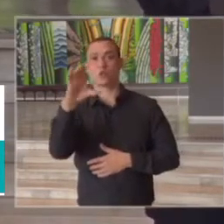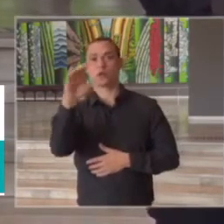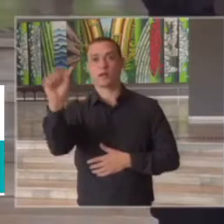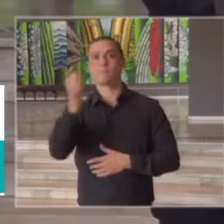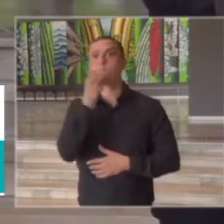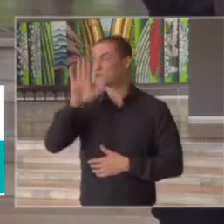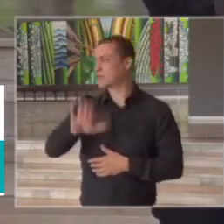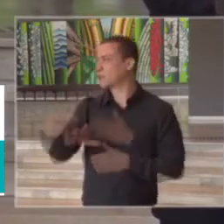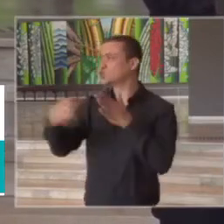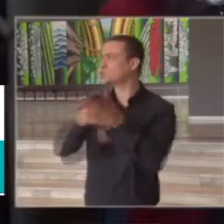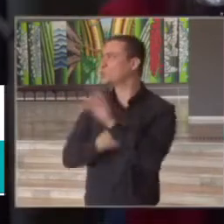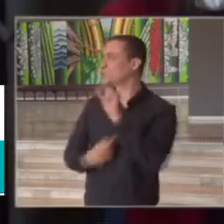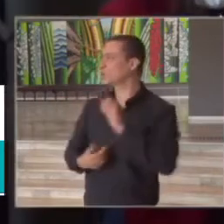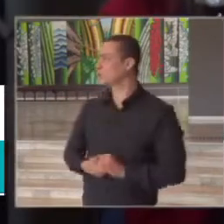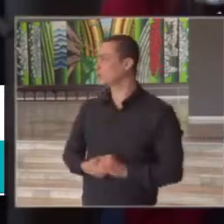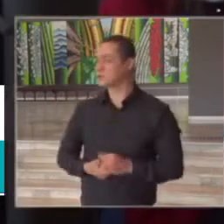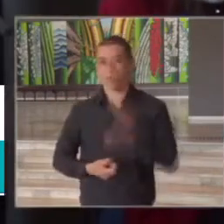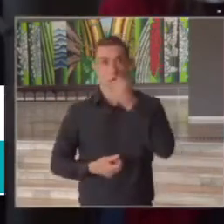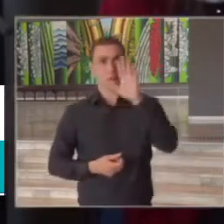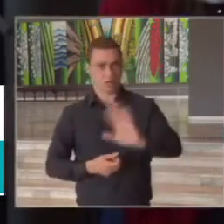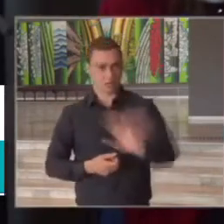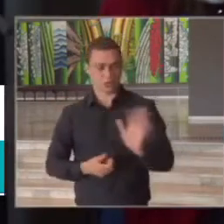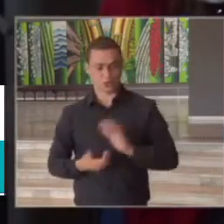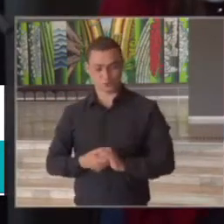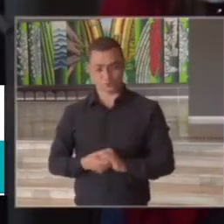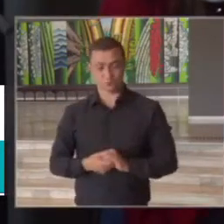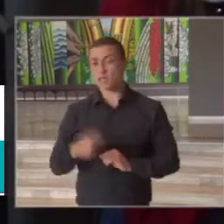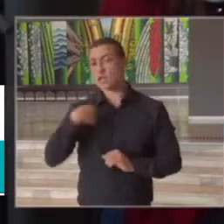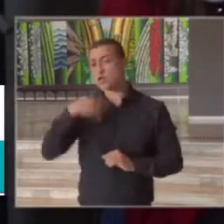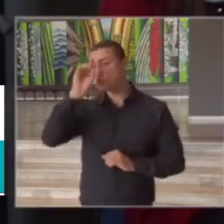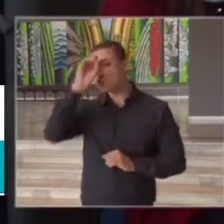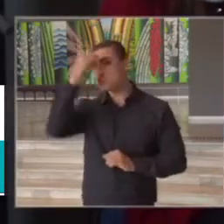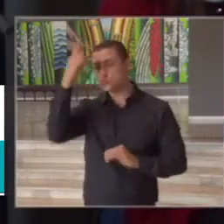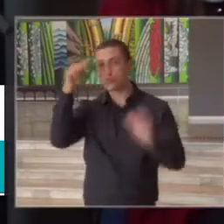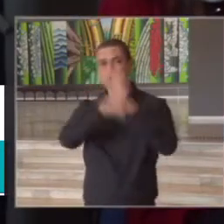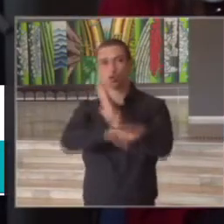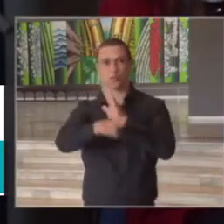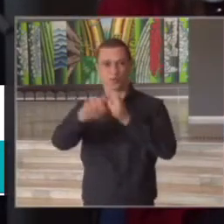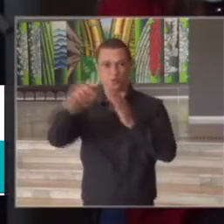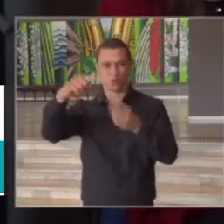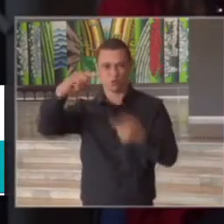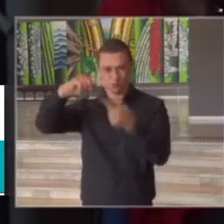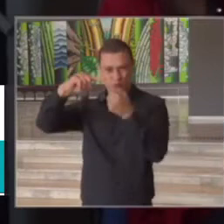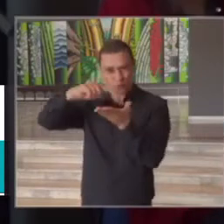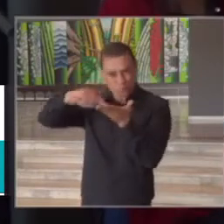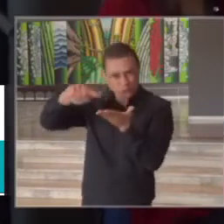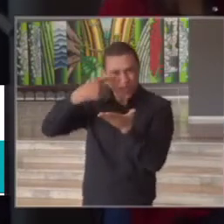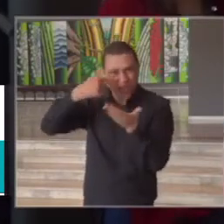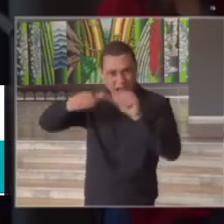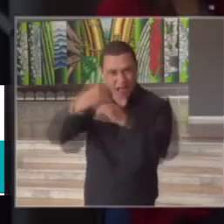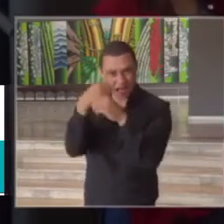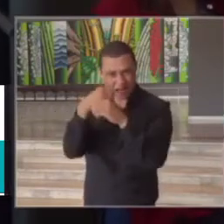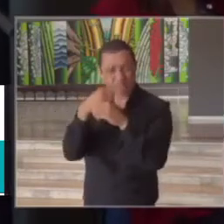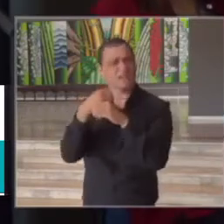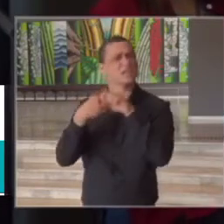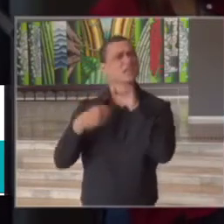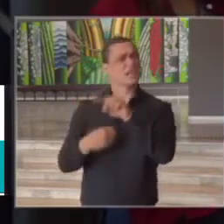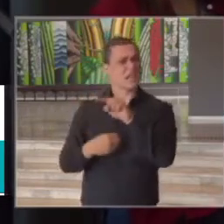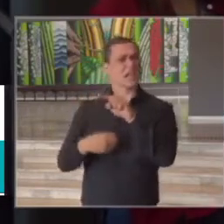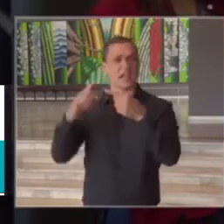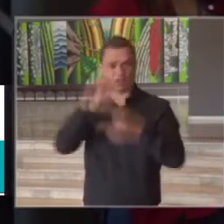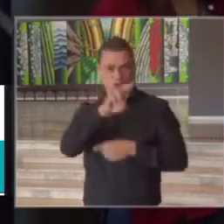sua pergunta por favor a minha dúvida é sobre os testes rápidos os testes de